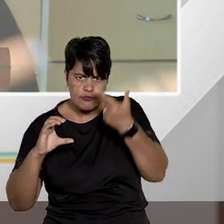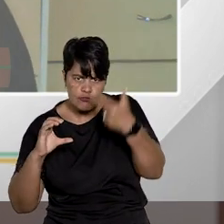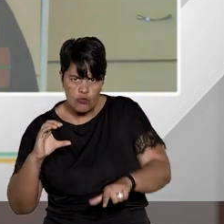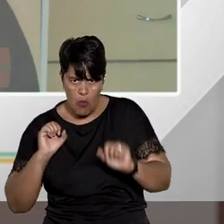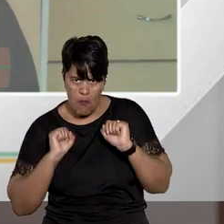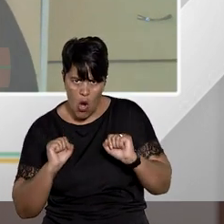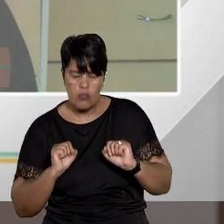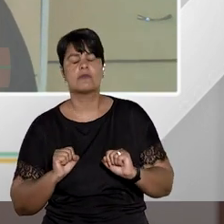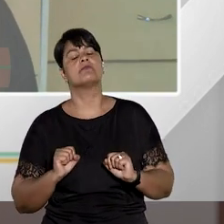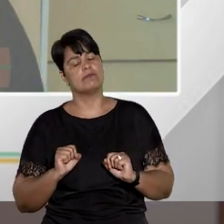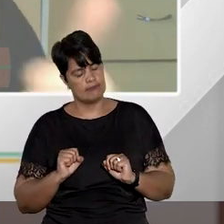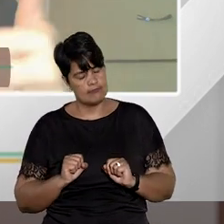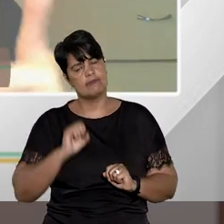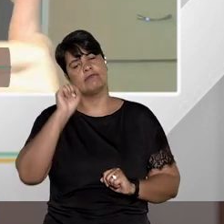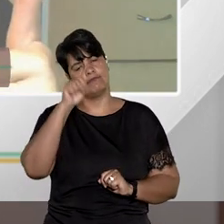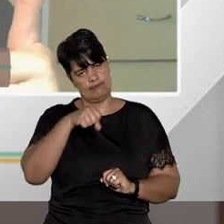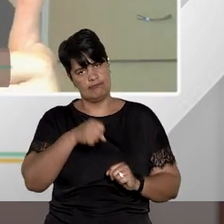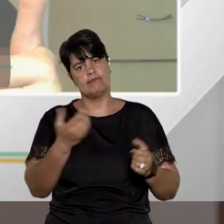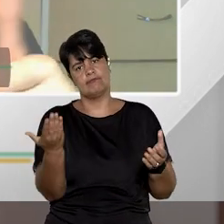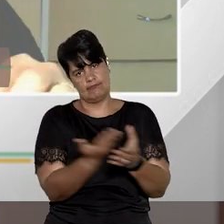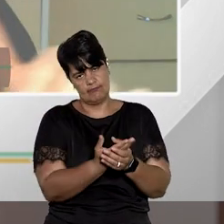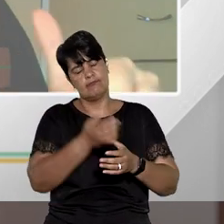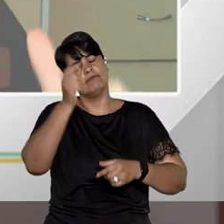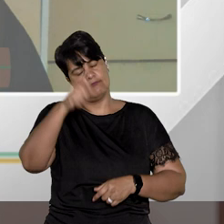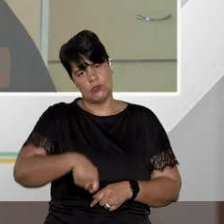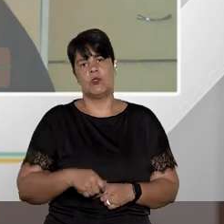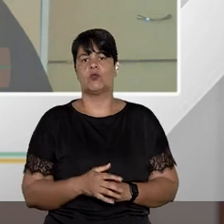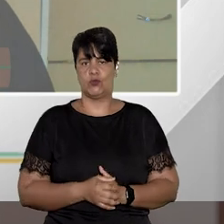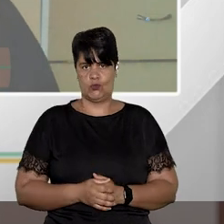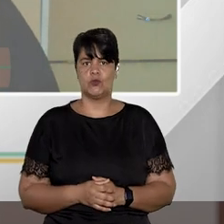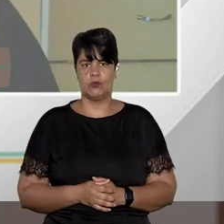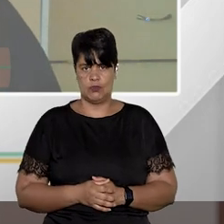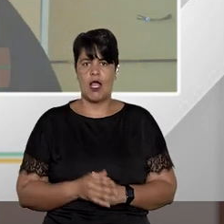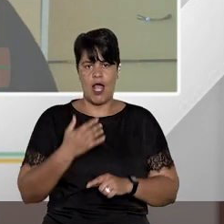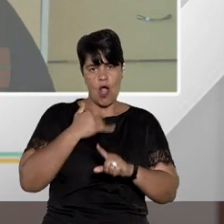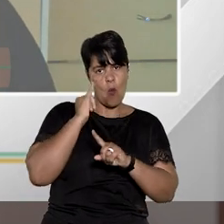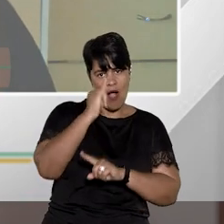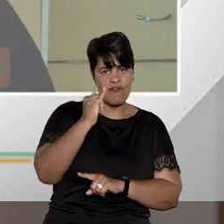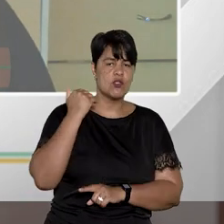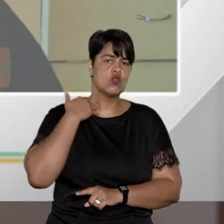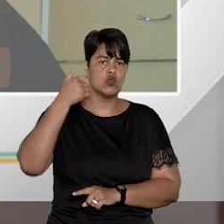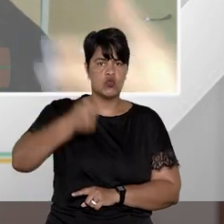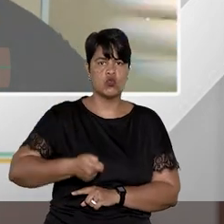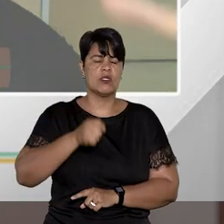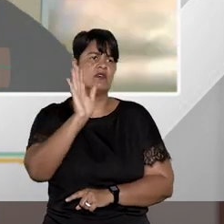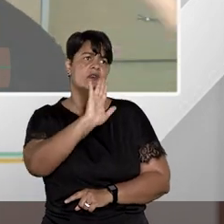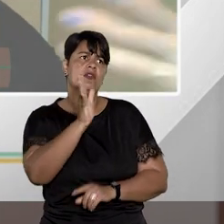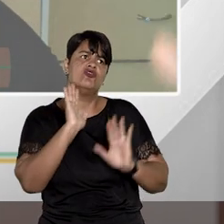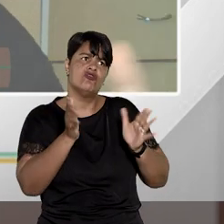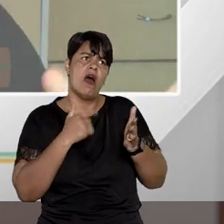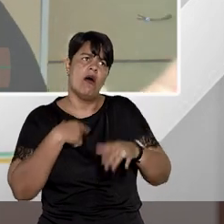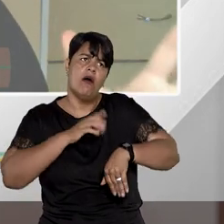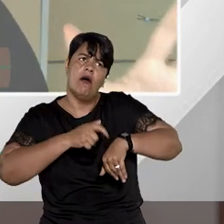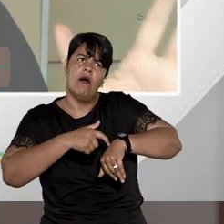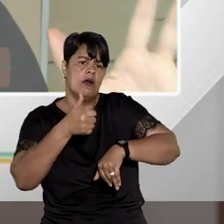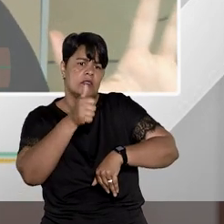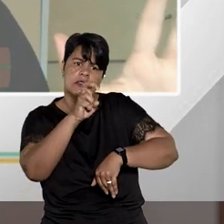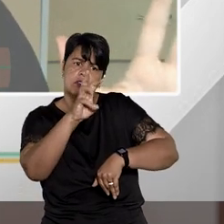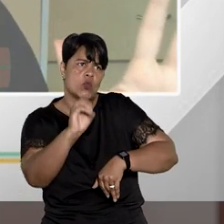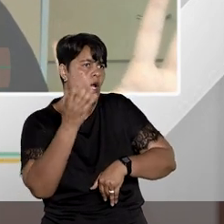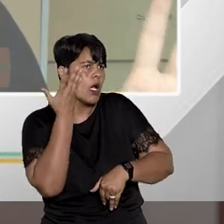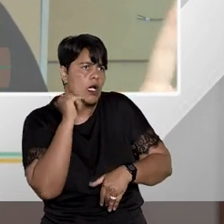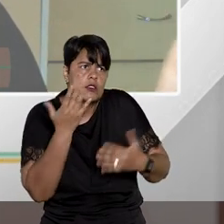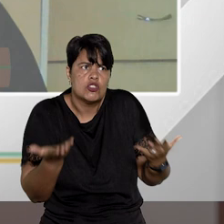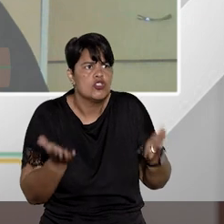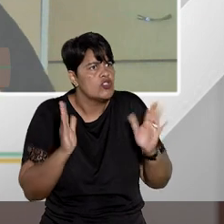parado, continua sem dar andamento, aí eu posso. O que não pode é simplesmente repetir por repetir, aí eu vou ficar entrando com vários para